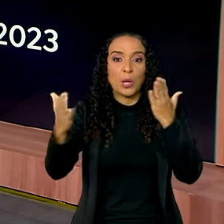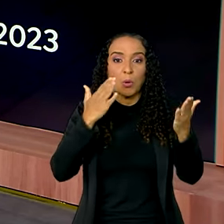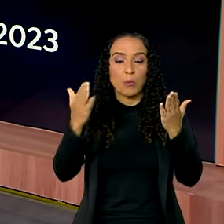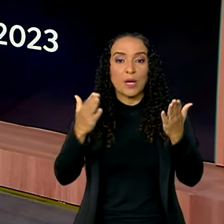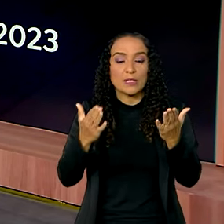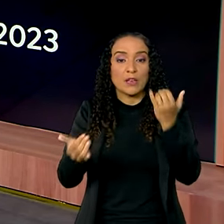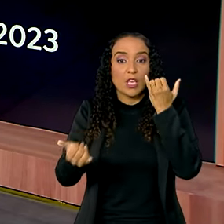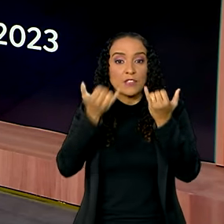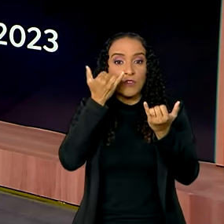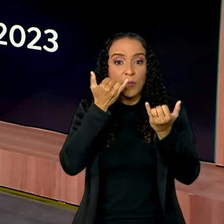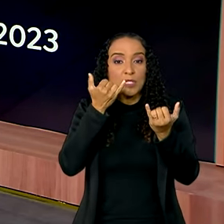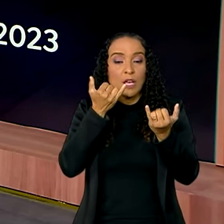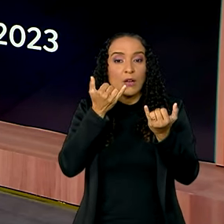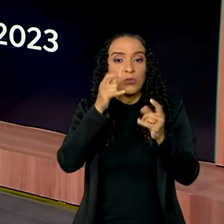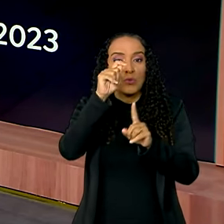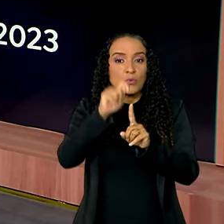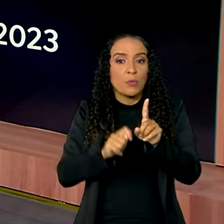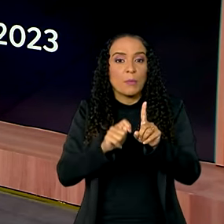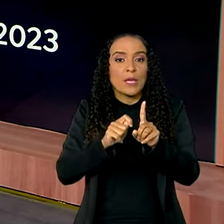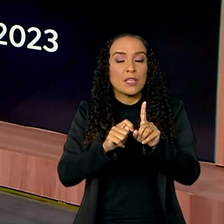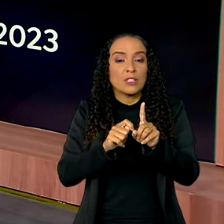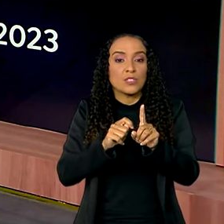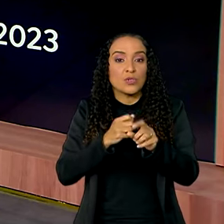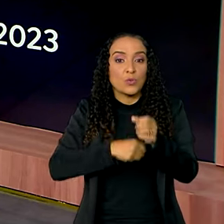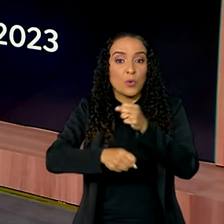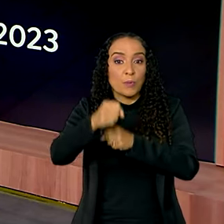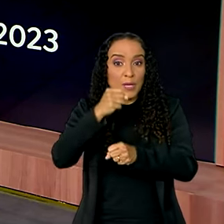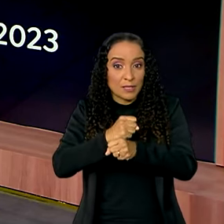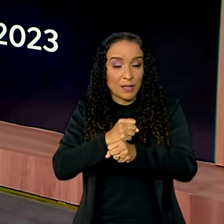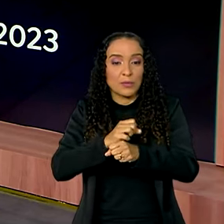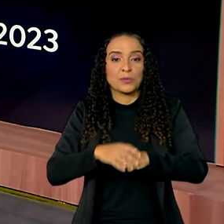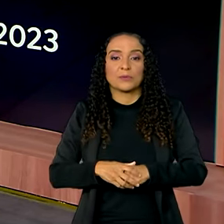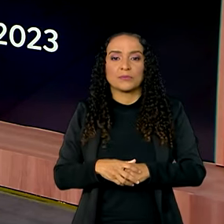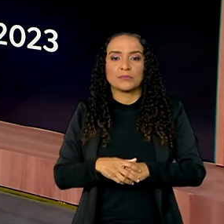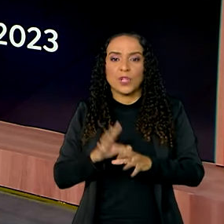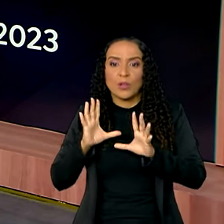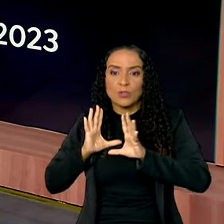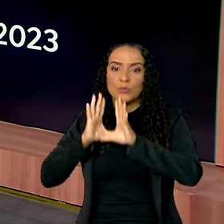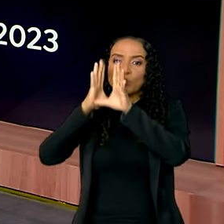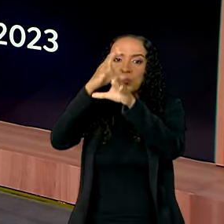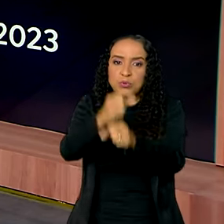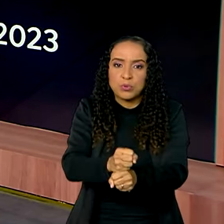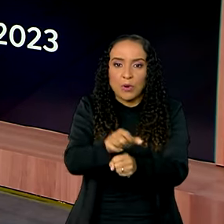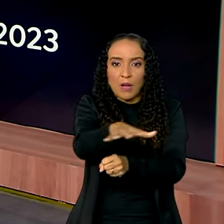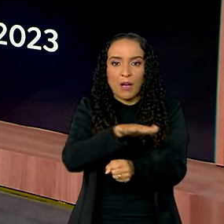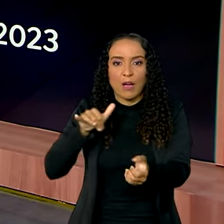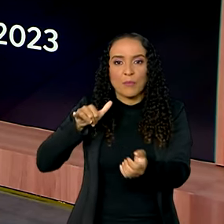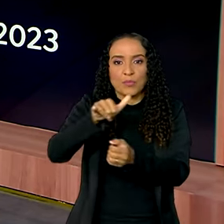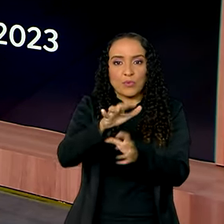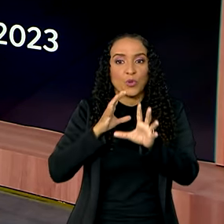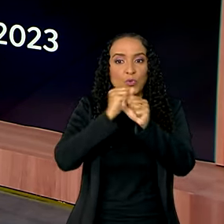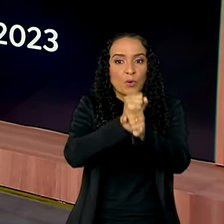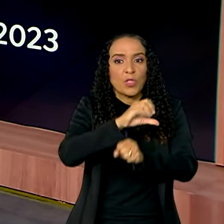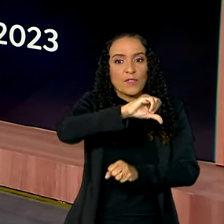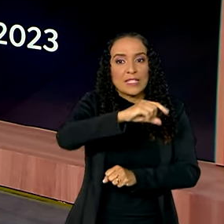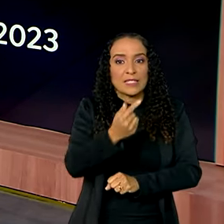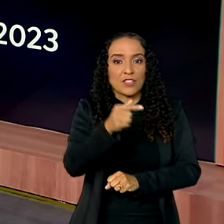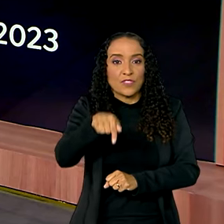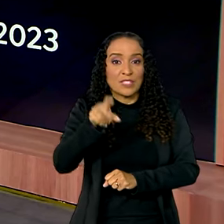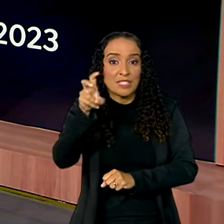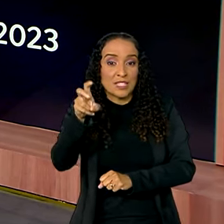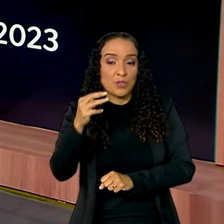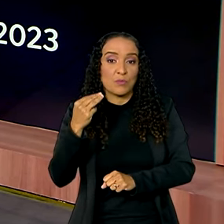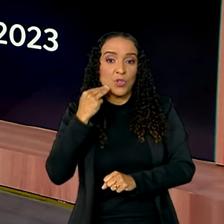na comparação com os dados apurados no mesmo mês do ano passado. No acumulado do ano, o setor aéreo já soma 97